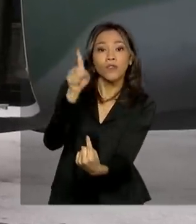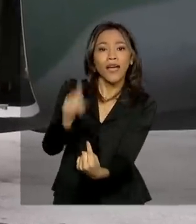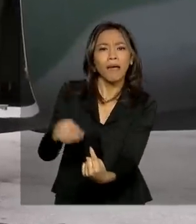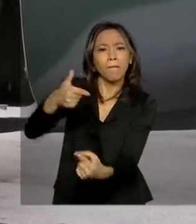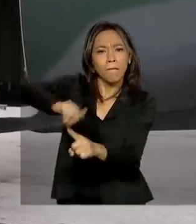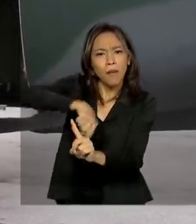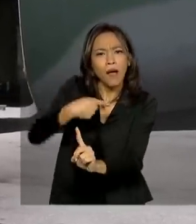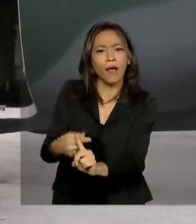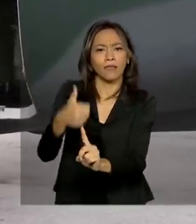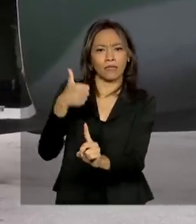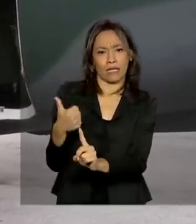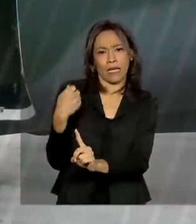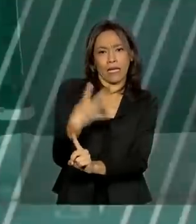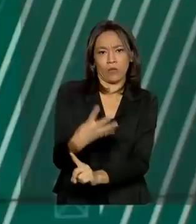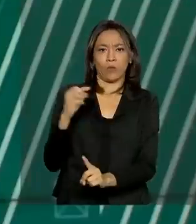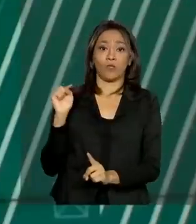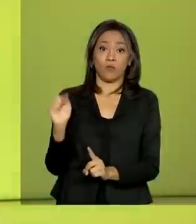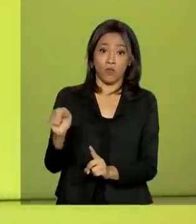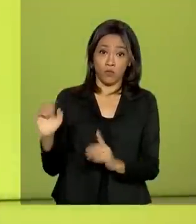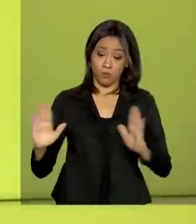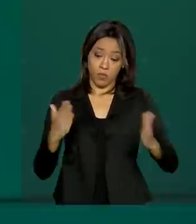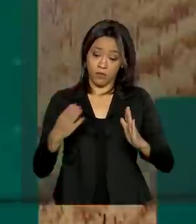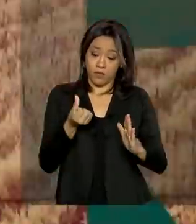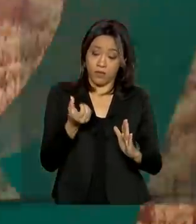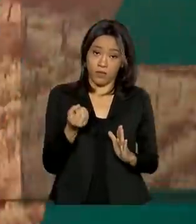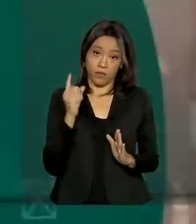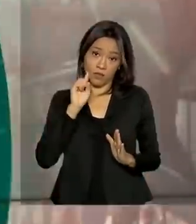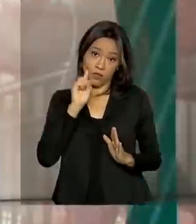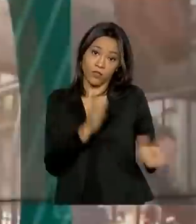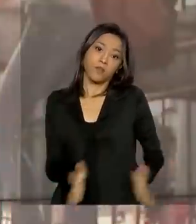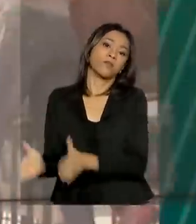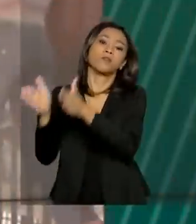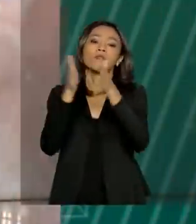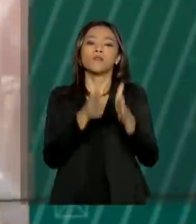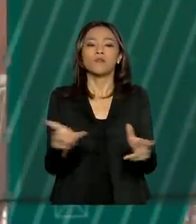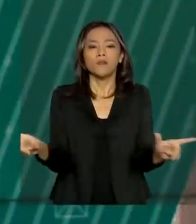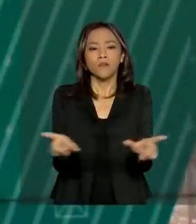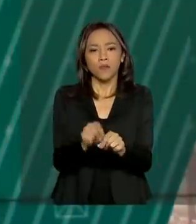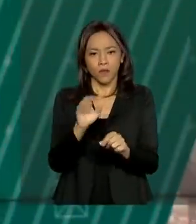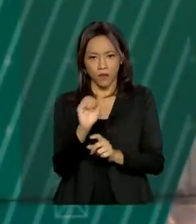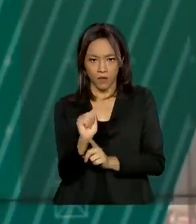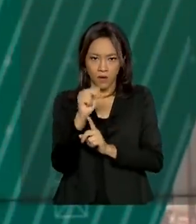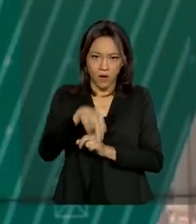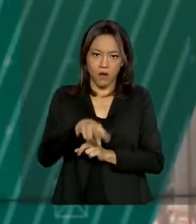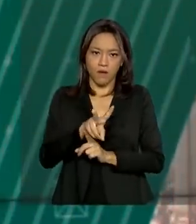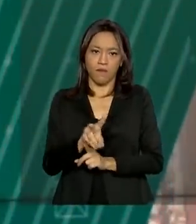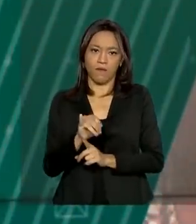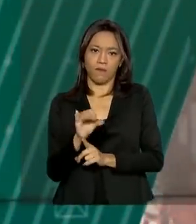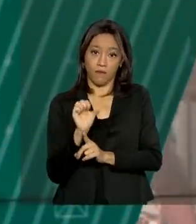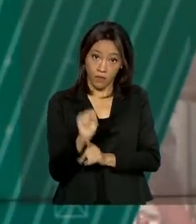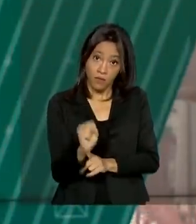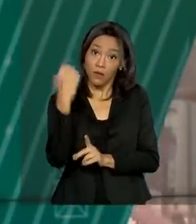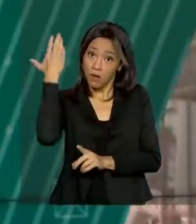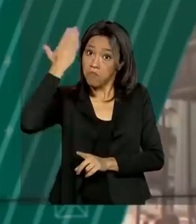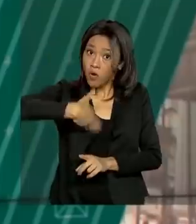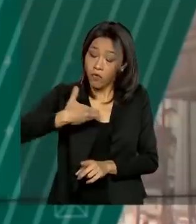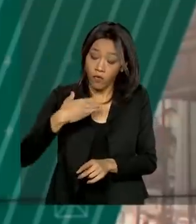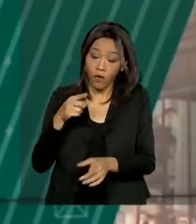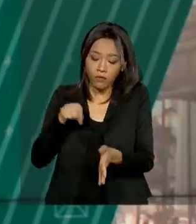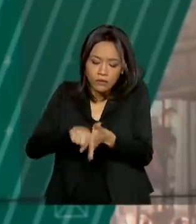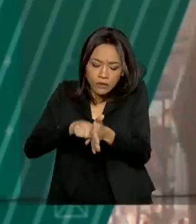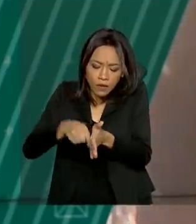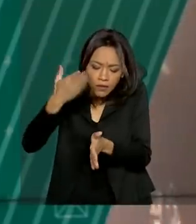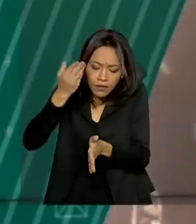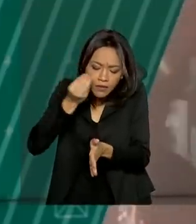próximos 60 dias. A Agência Nacional de Vigilância Sanitária aprovou a aplicação de testes